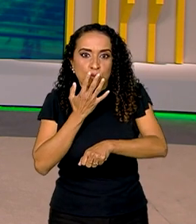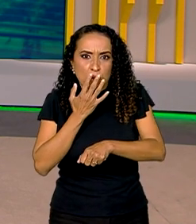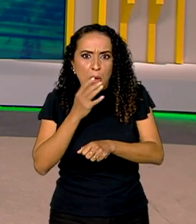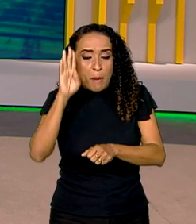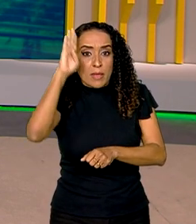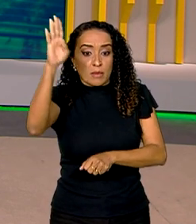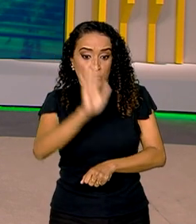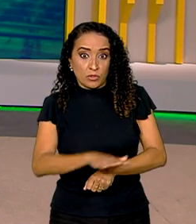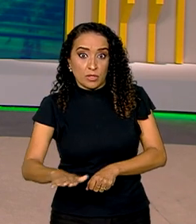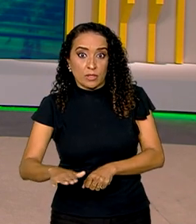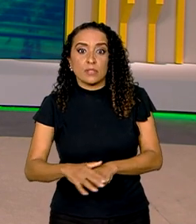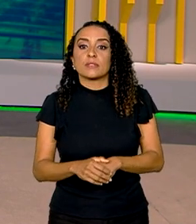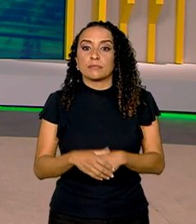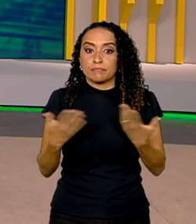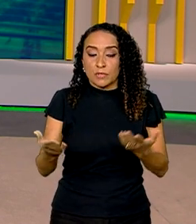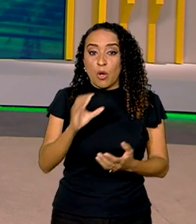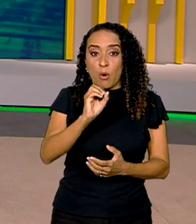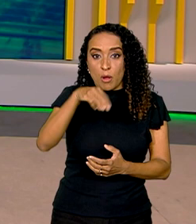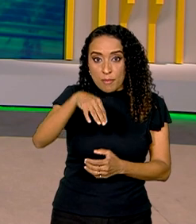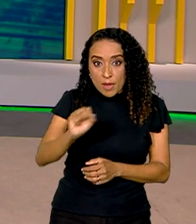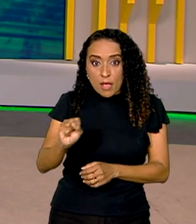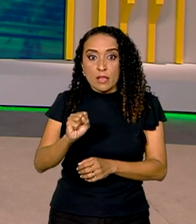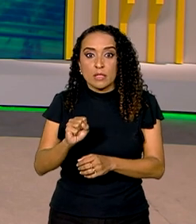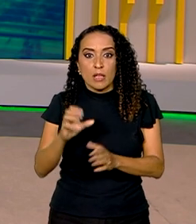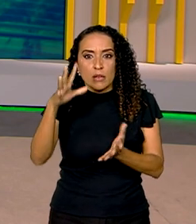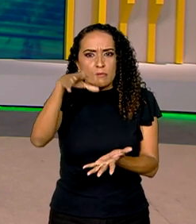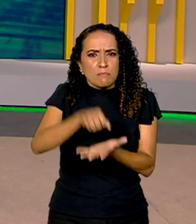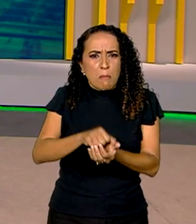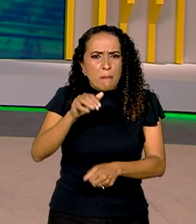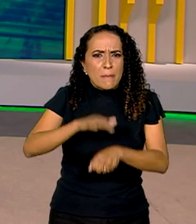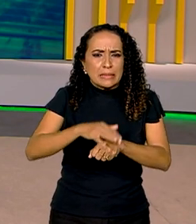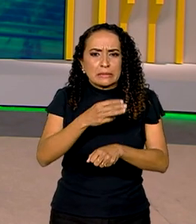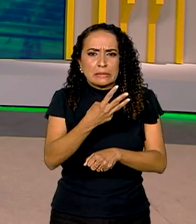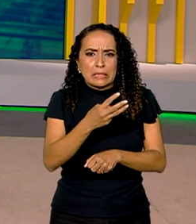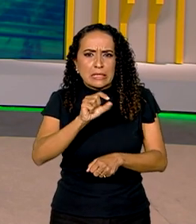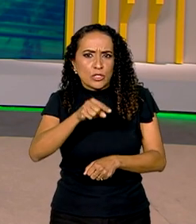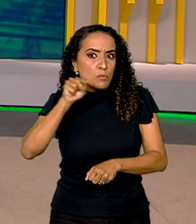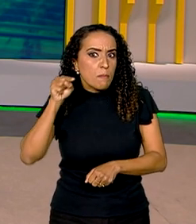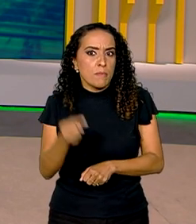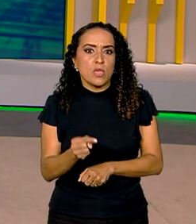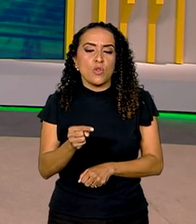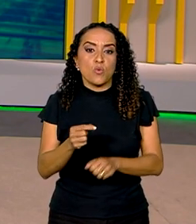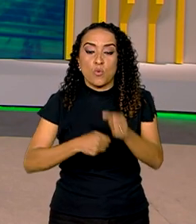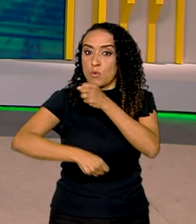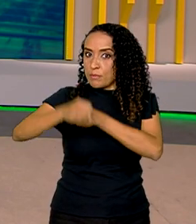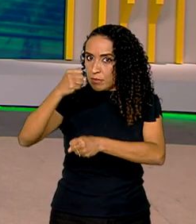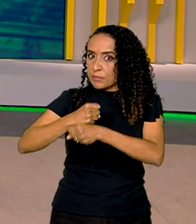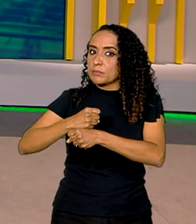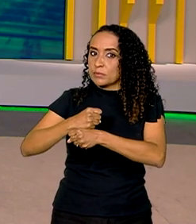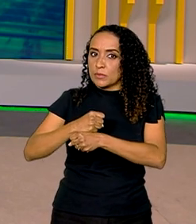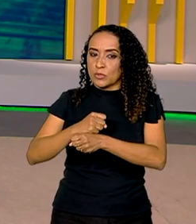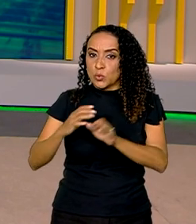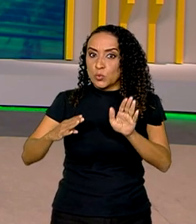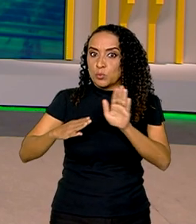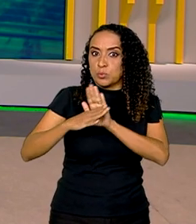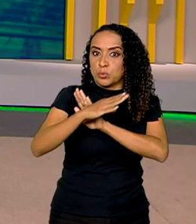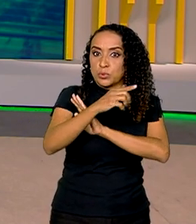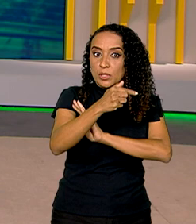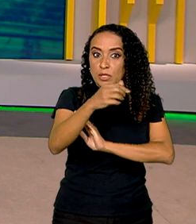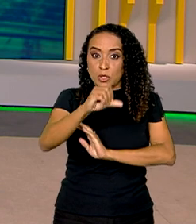crianças. Segundo a OMS, foram registrados mais de 300 mil casos no ano passado, um aumento de